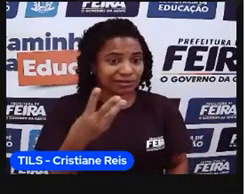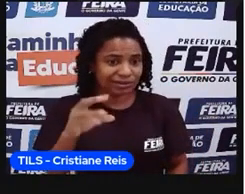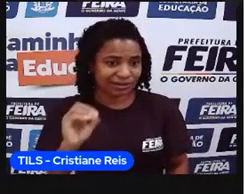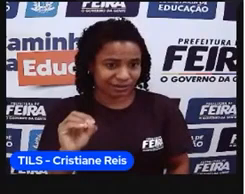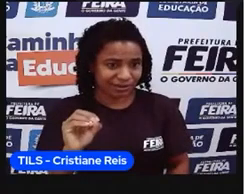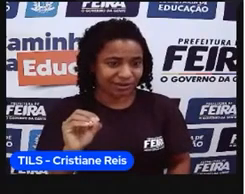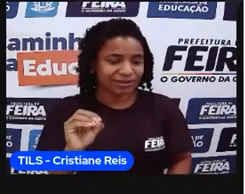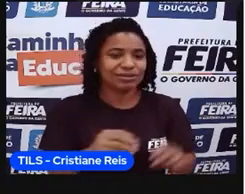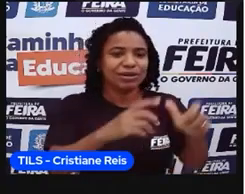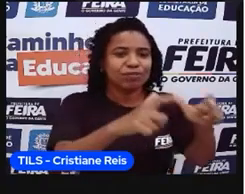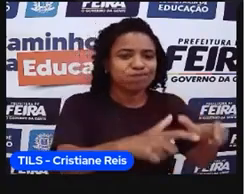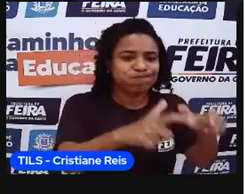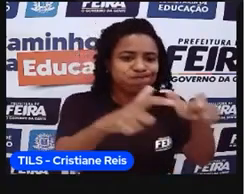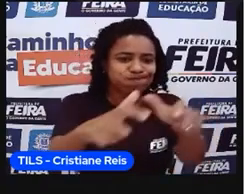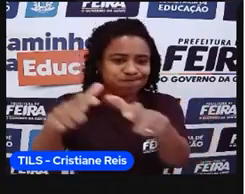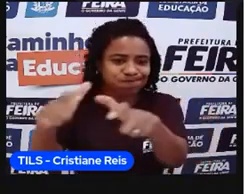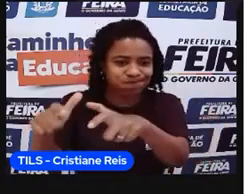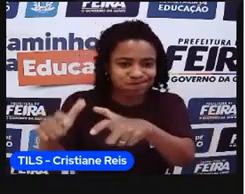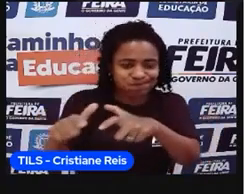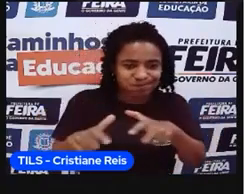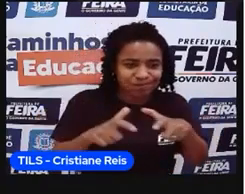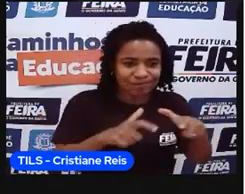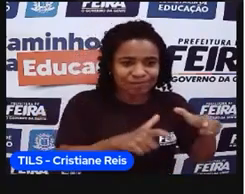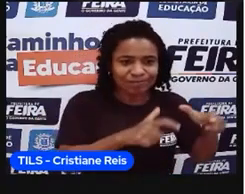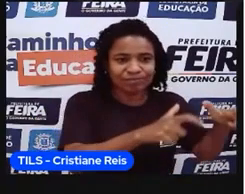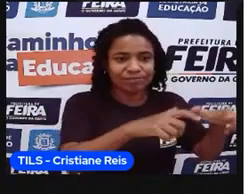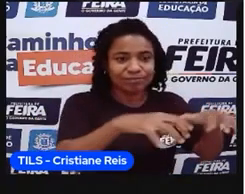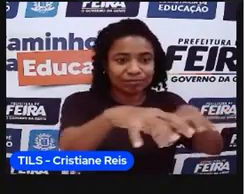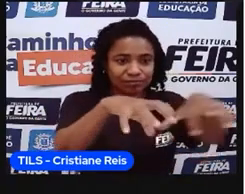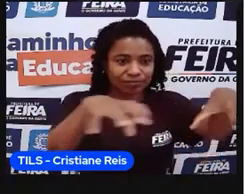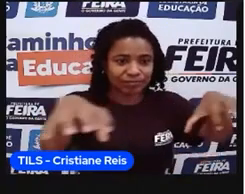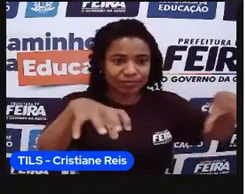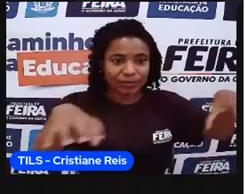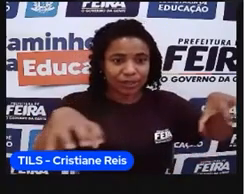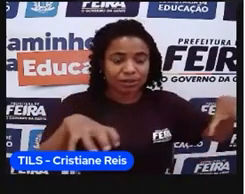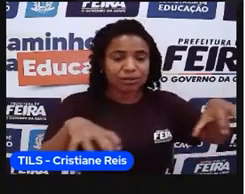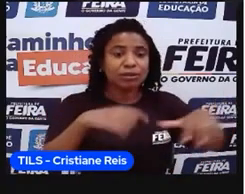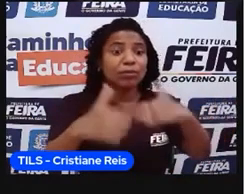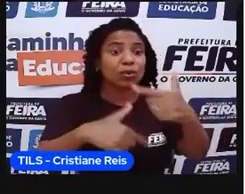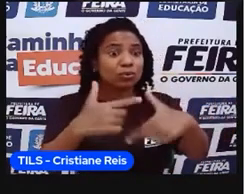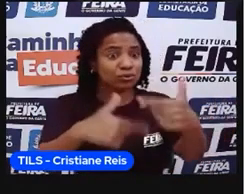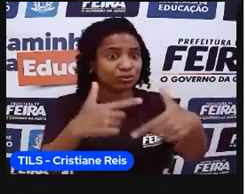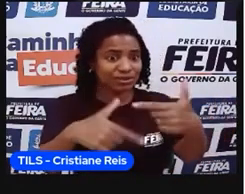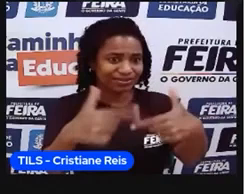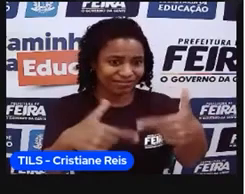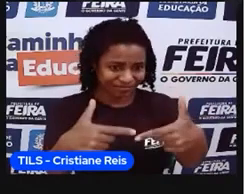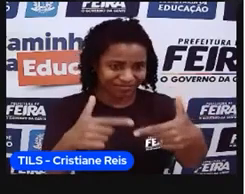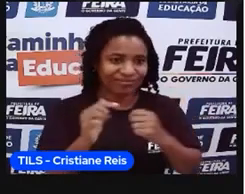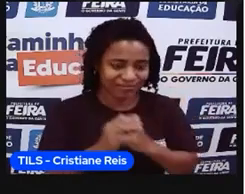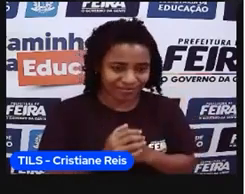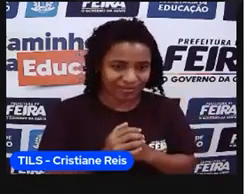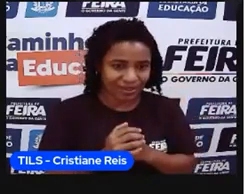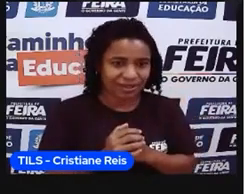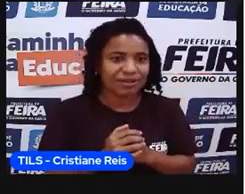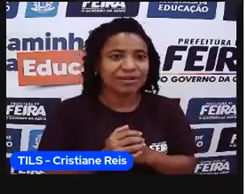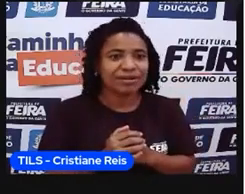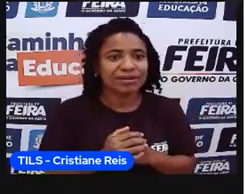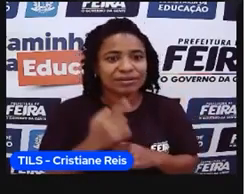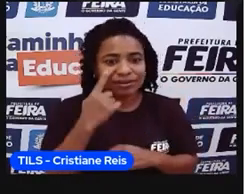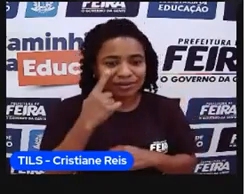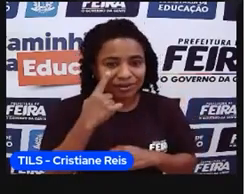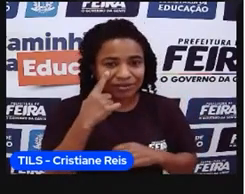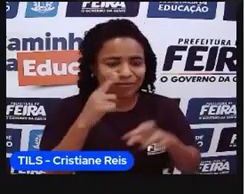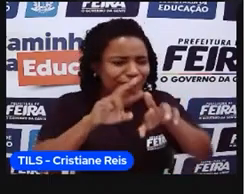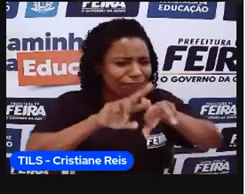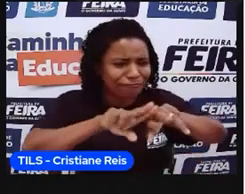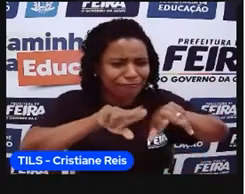ilhas econômicas, ou seja, áreas estanques dentro do país, tá, no processo de produção. E nós vamos falar especificamente, tiveram várias